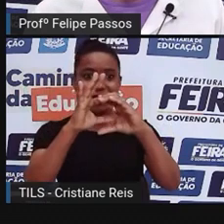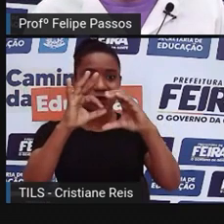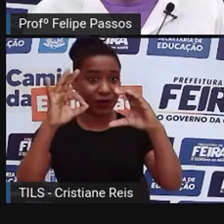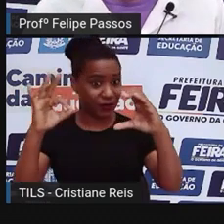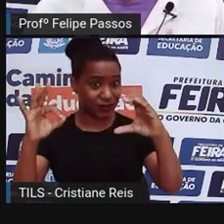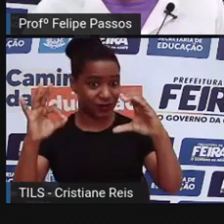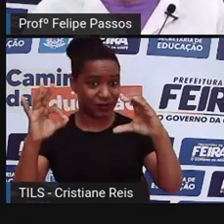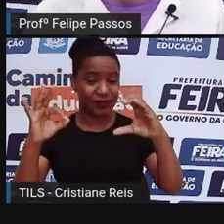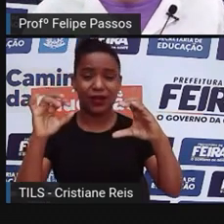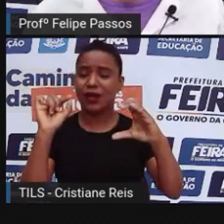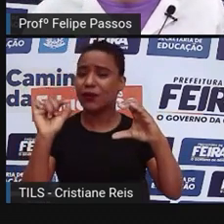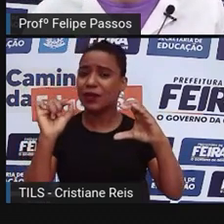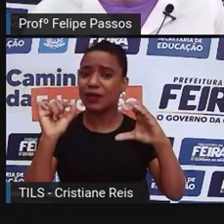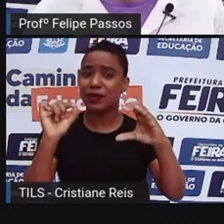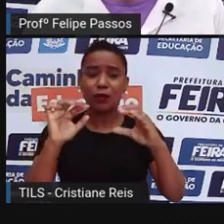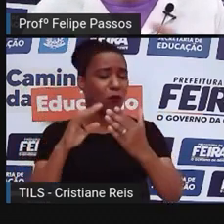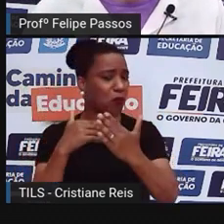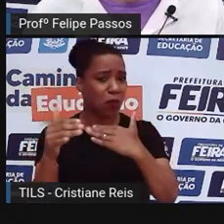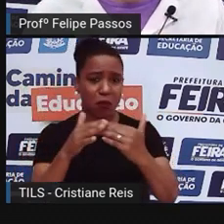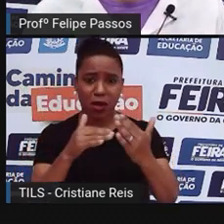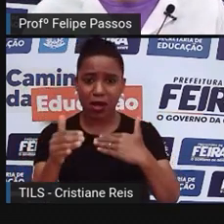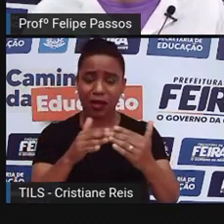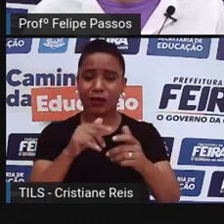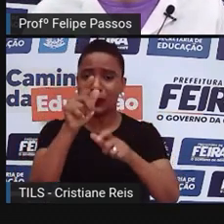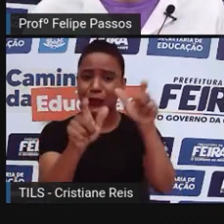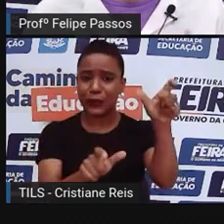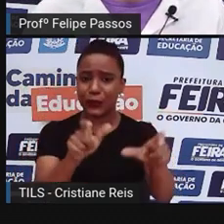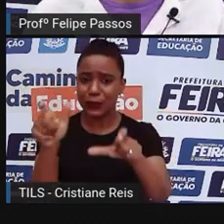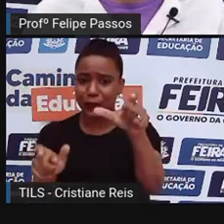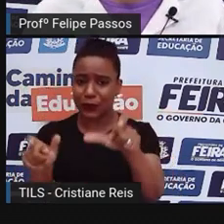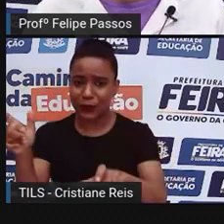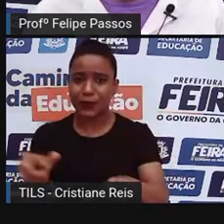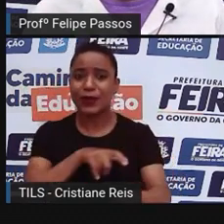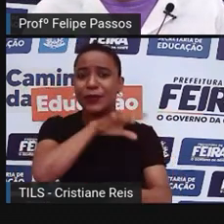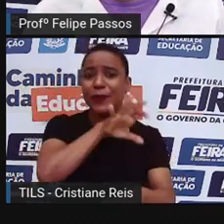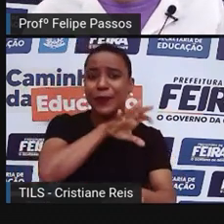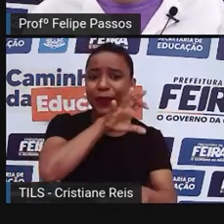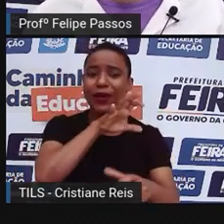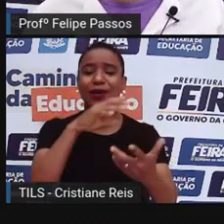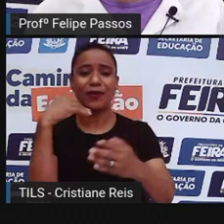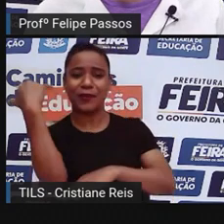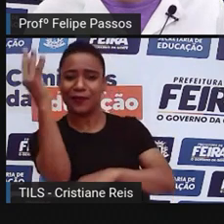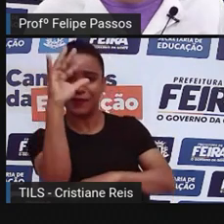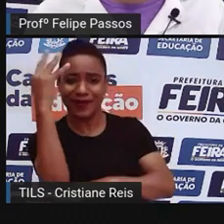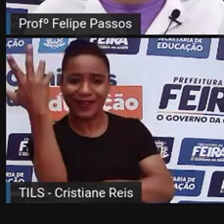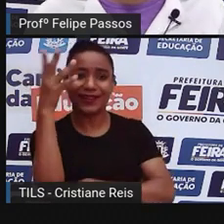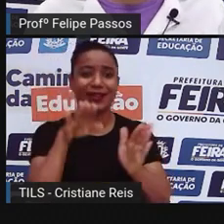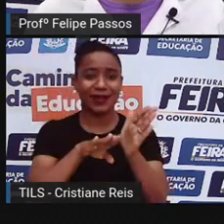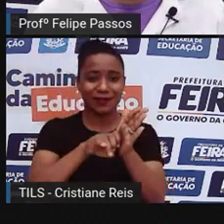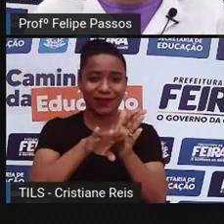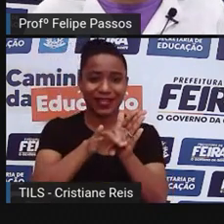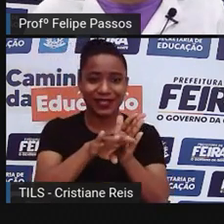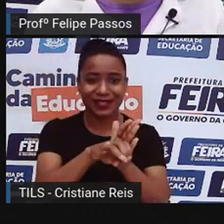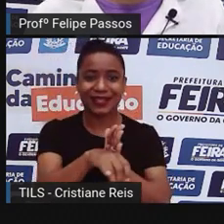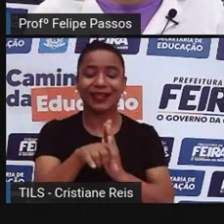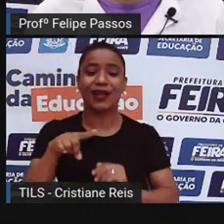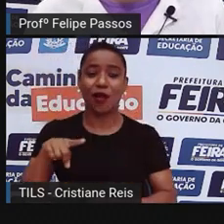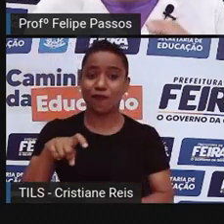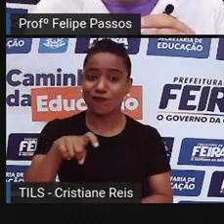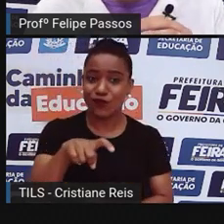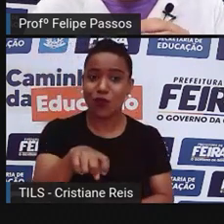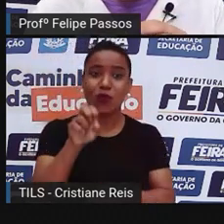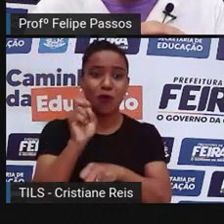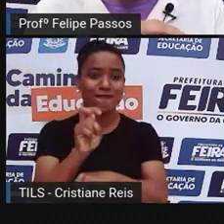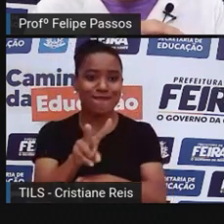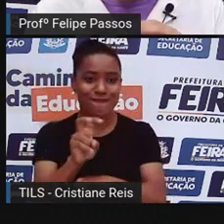vivo. qualquer ser vivo, qualquer animal, planta, fungo, bactéria, protozoário, todos os seres vivos,